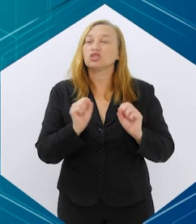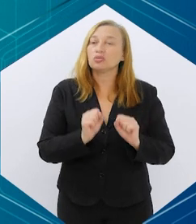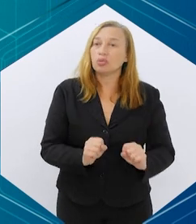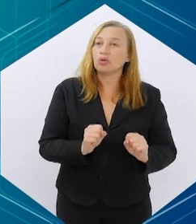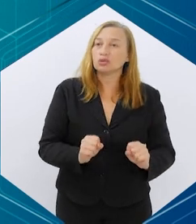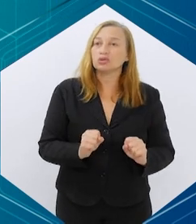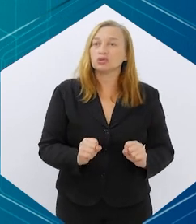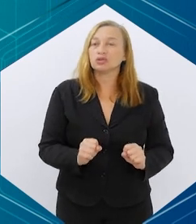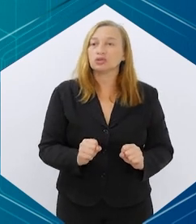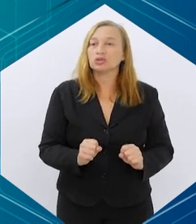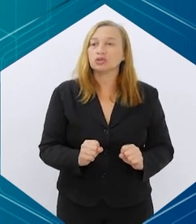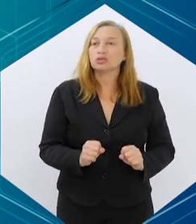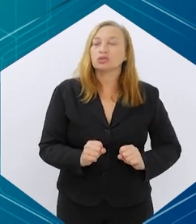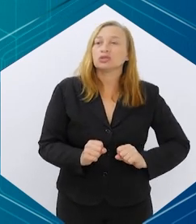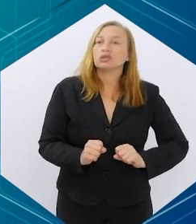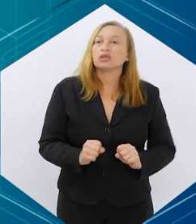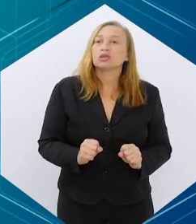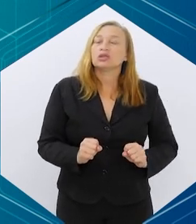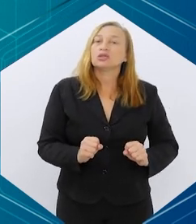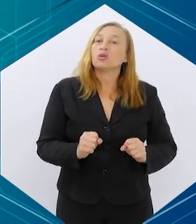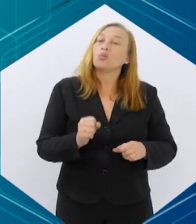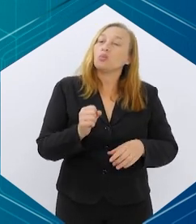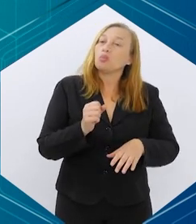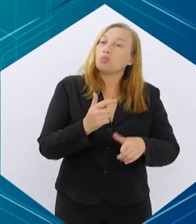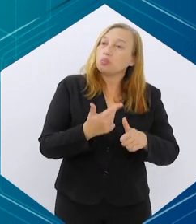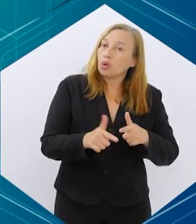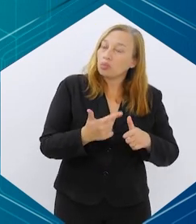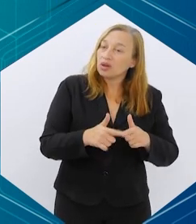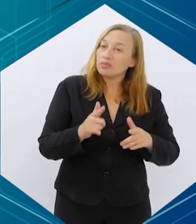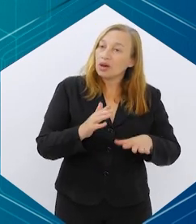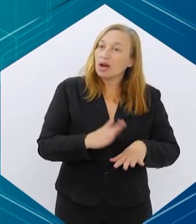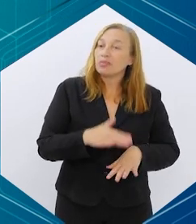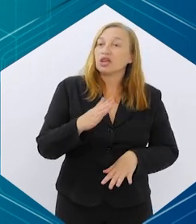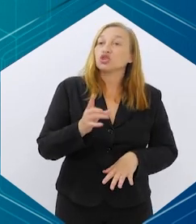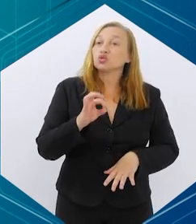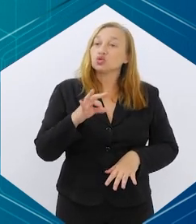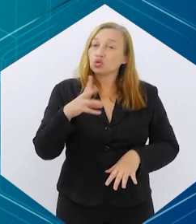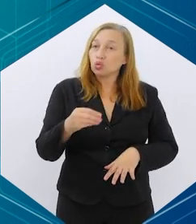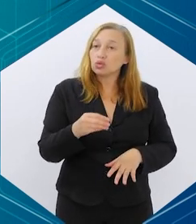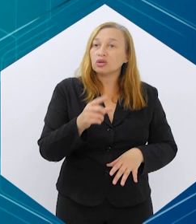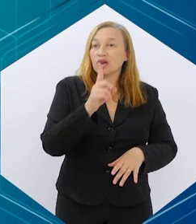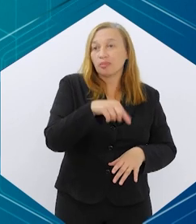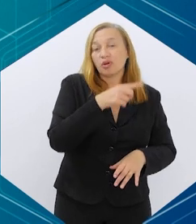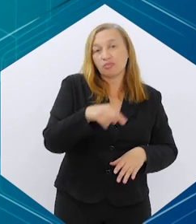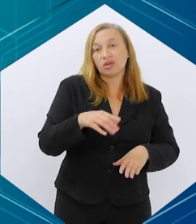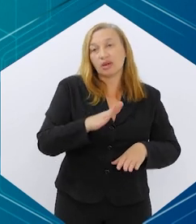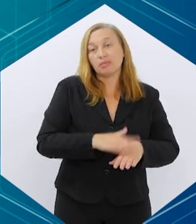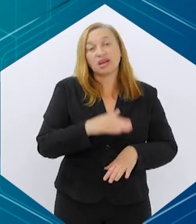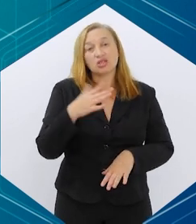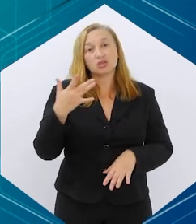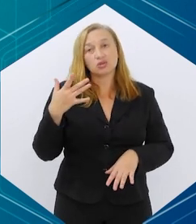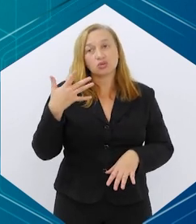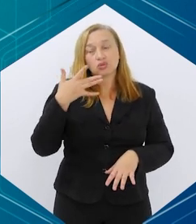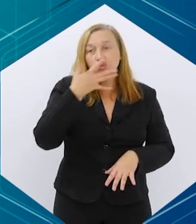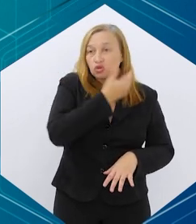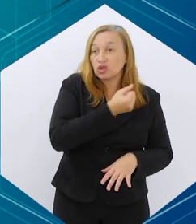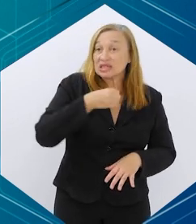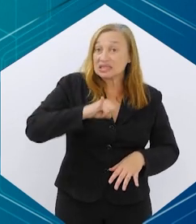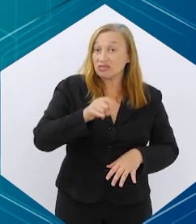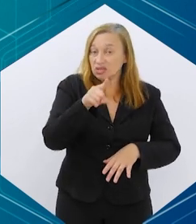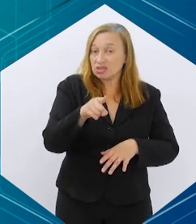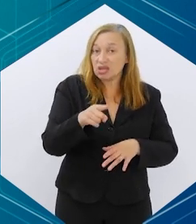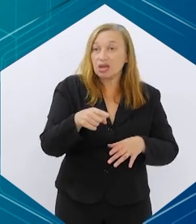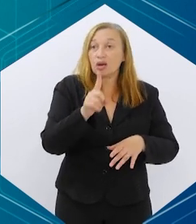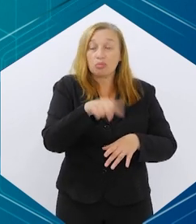Então, a gente pode ser um gatilho para uma compulsão alimentar, tudo que é proibido a gente fala que fica mais gostoso. Então, se você